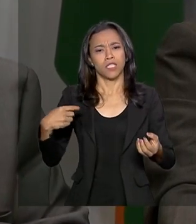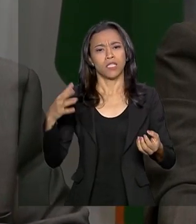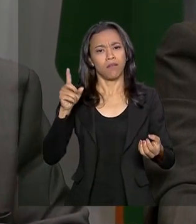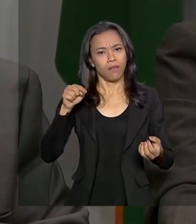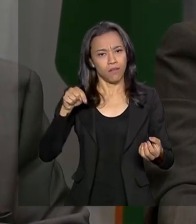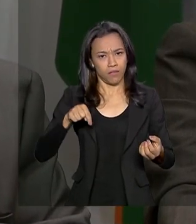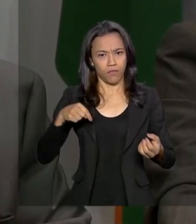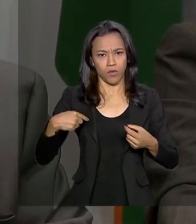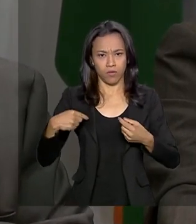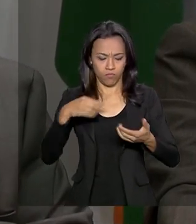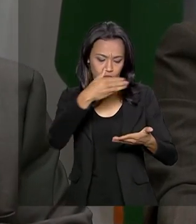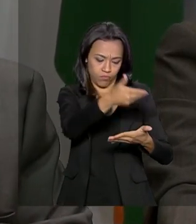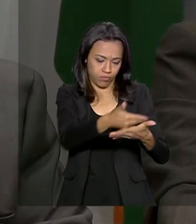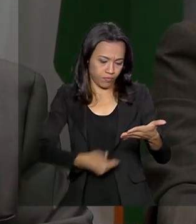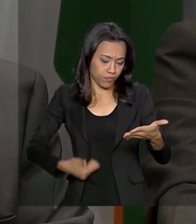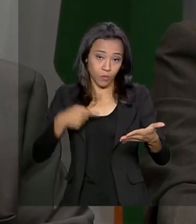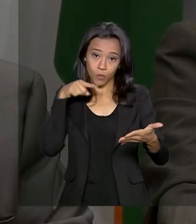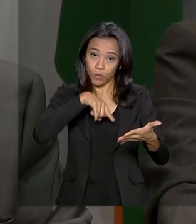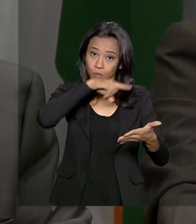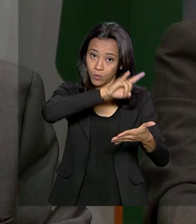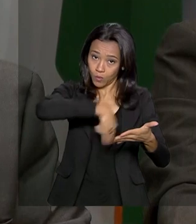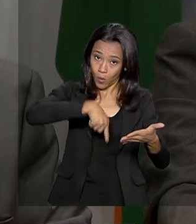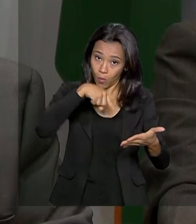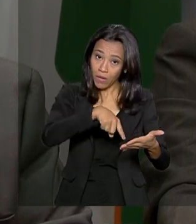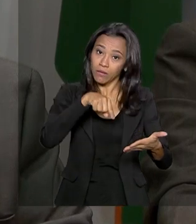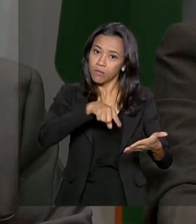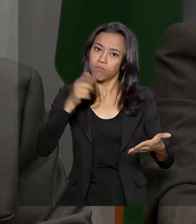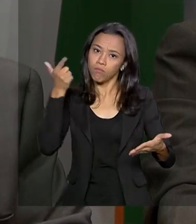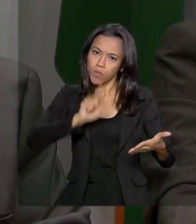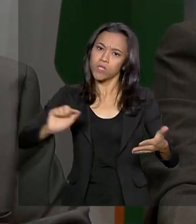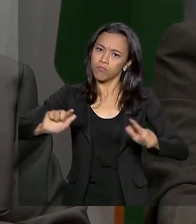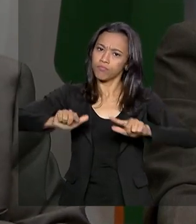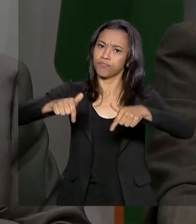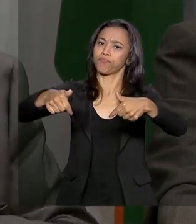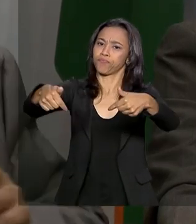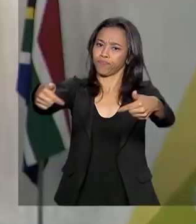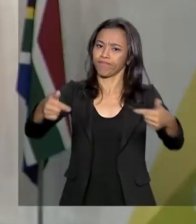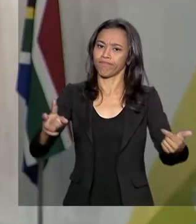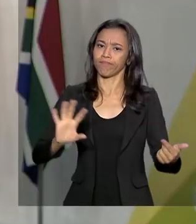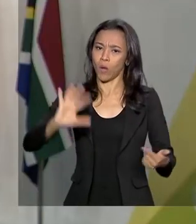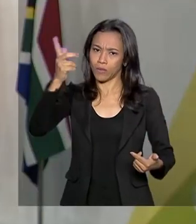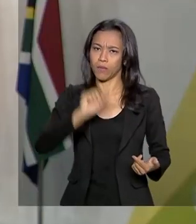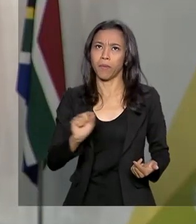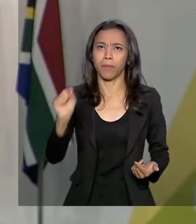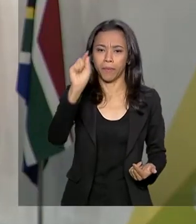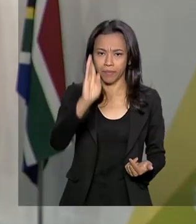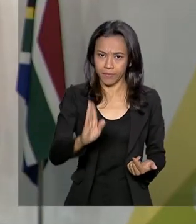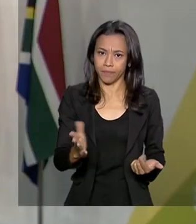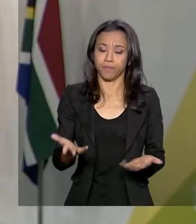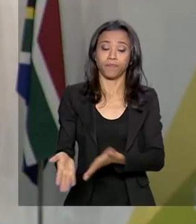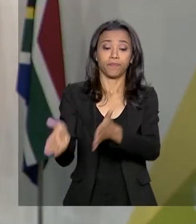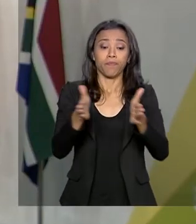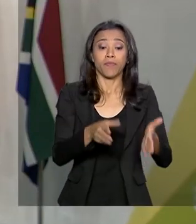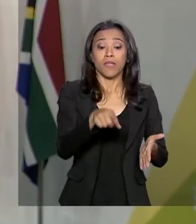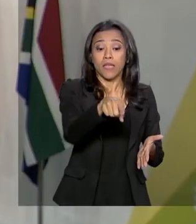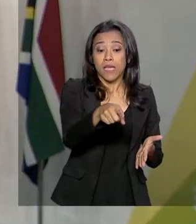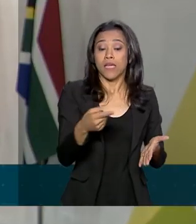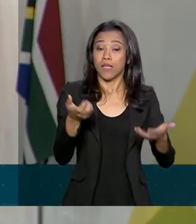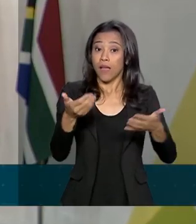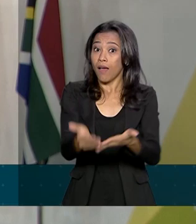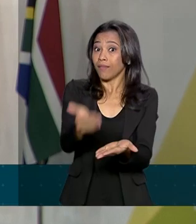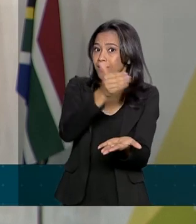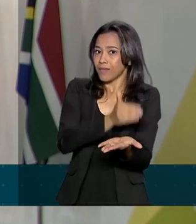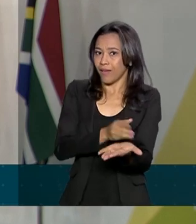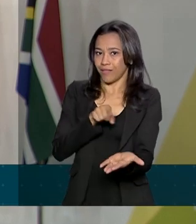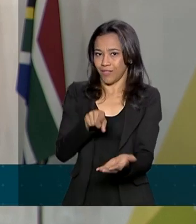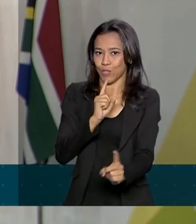colocadas nessa declaração se transformem em ações realmente efetivas e práticas. Essa reunião antecede o encontro da cúpula, que